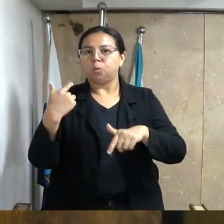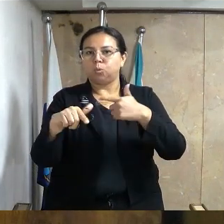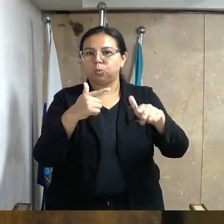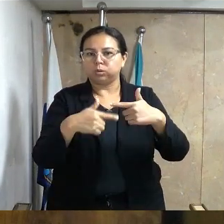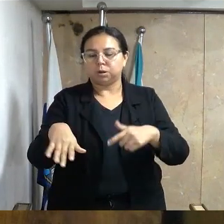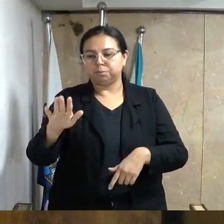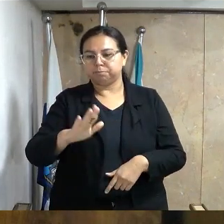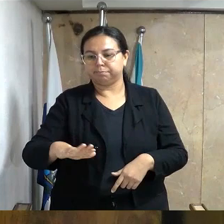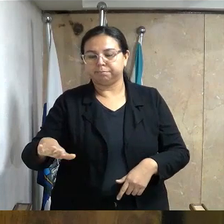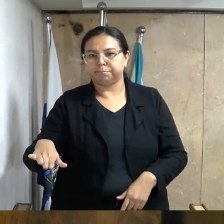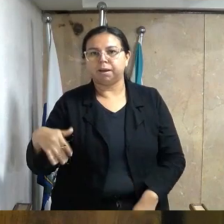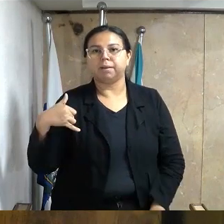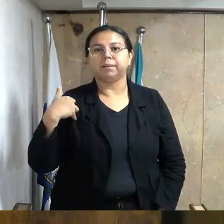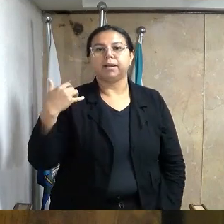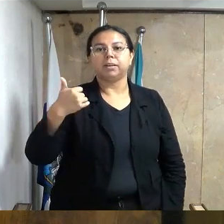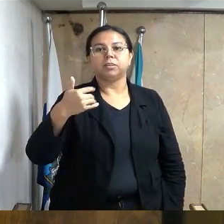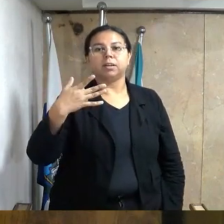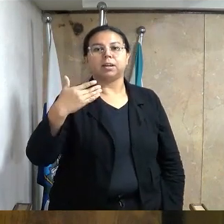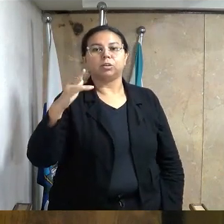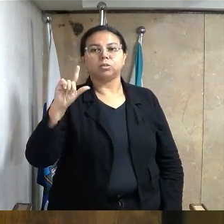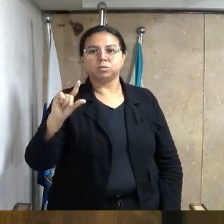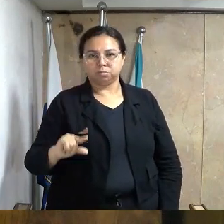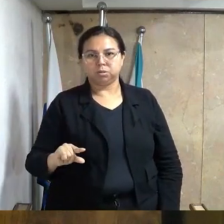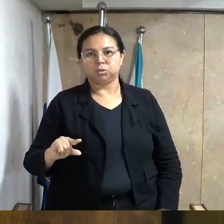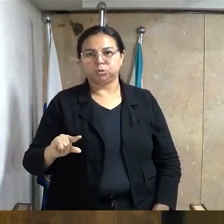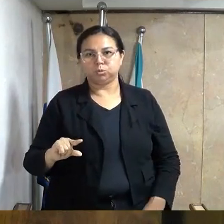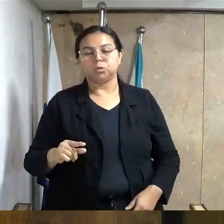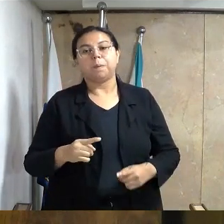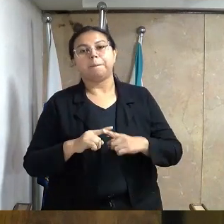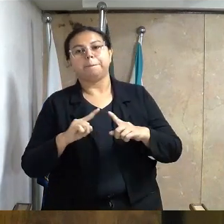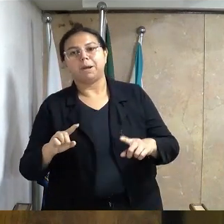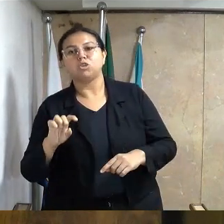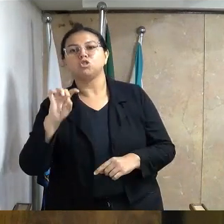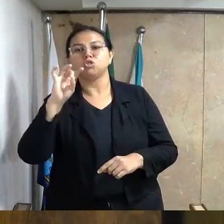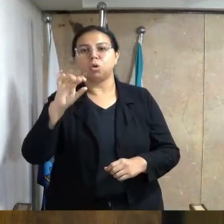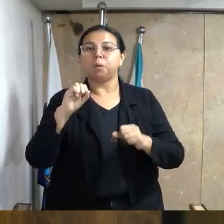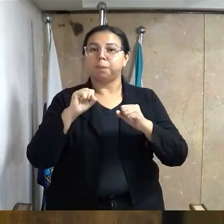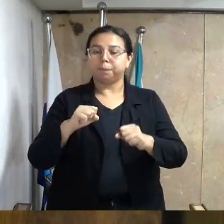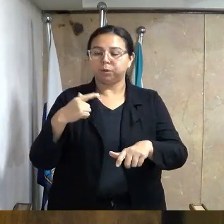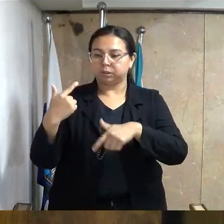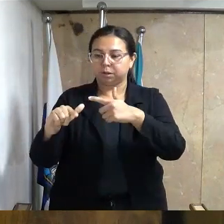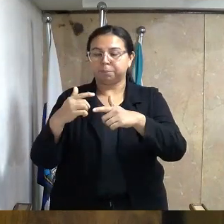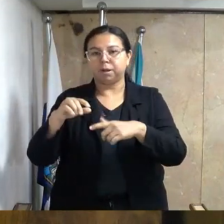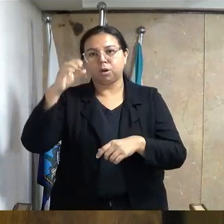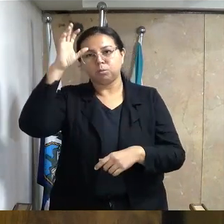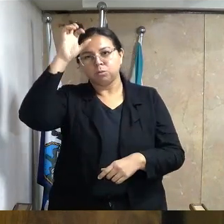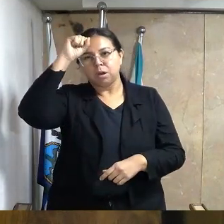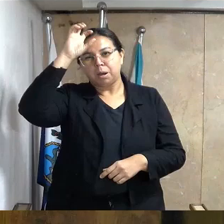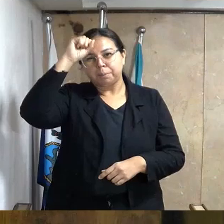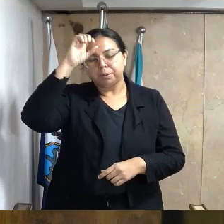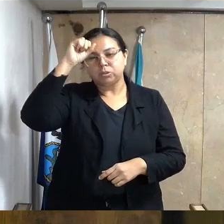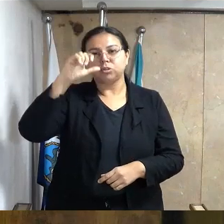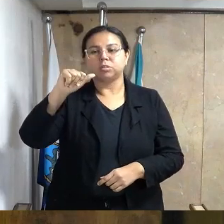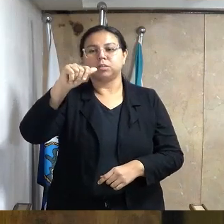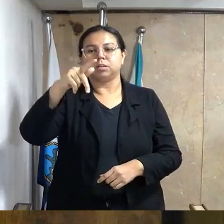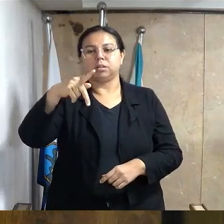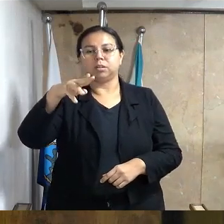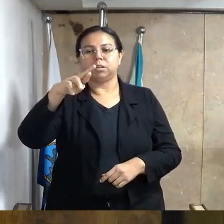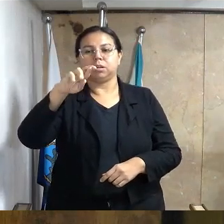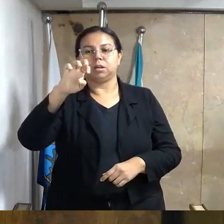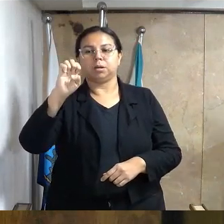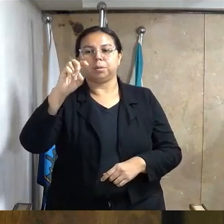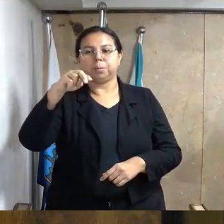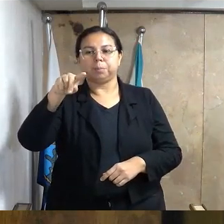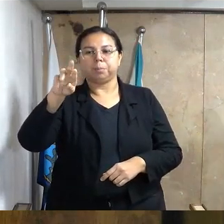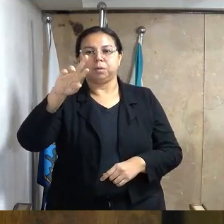de 14 anos, ressalvada a condição de aprendiz a partir dos 14. Além disso, o ECA,